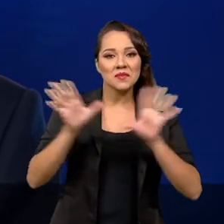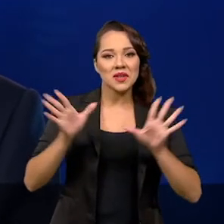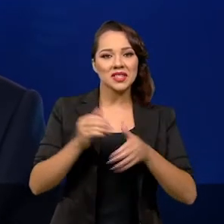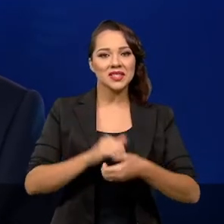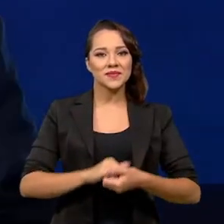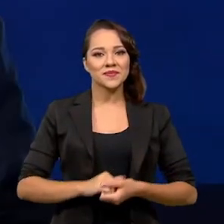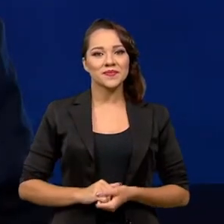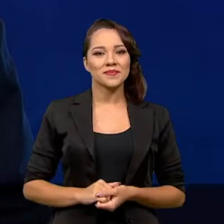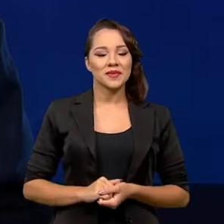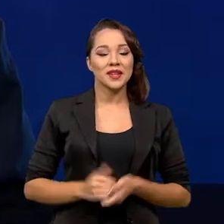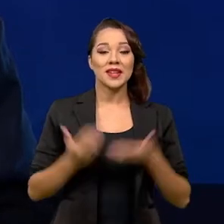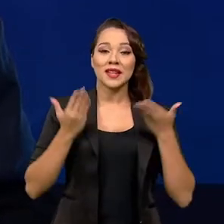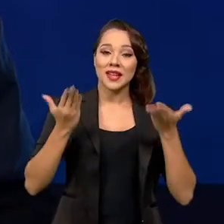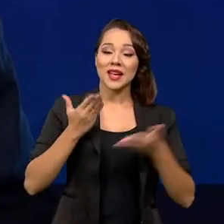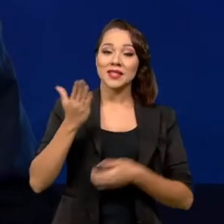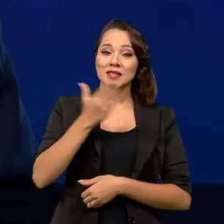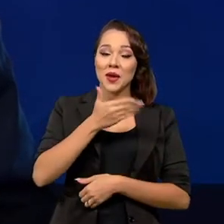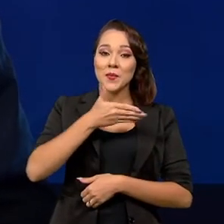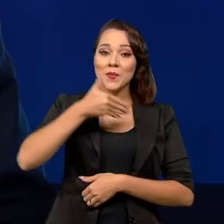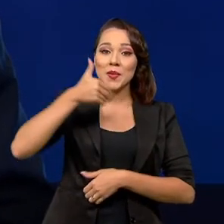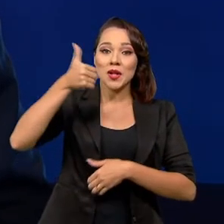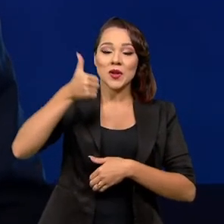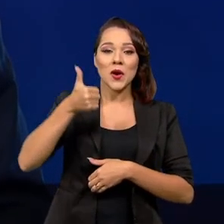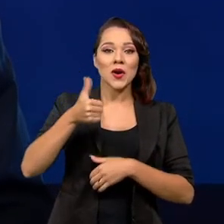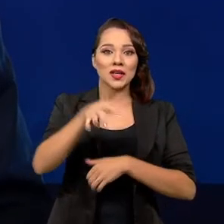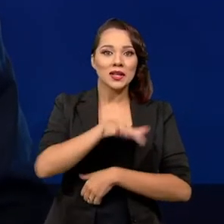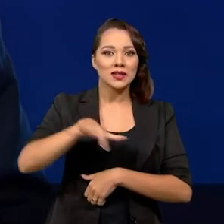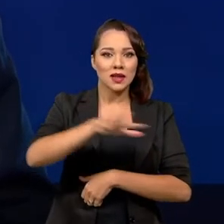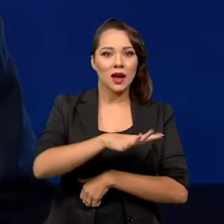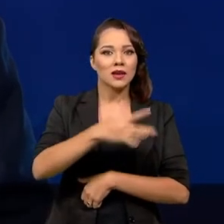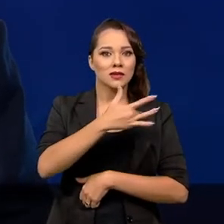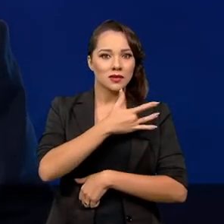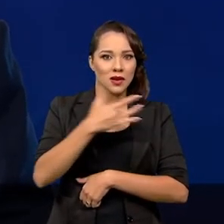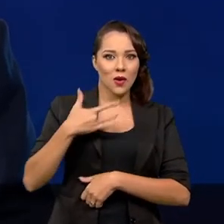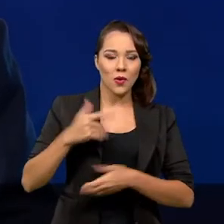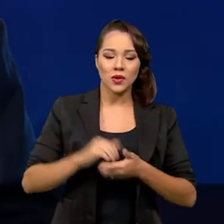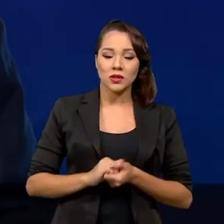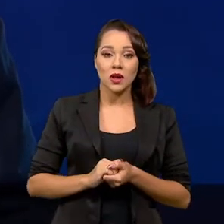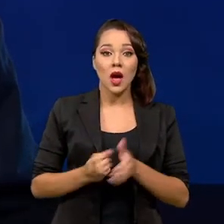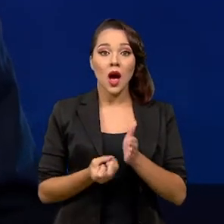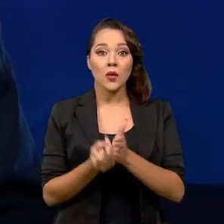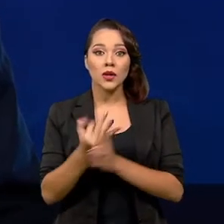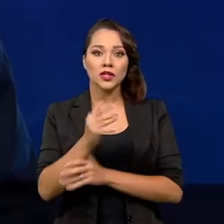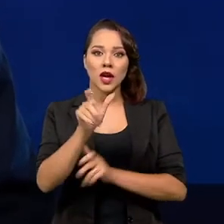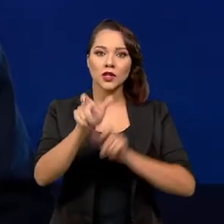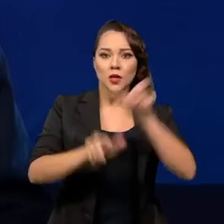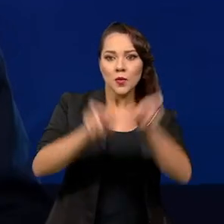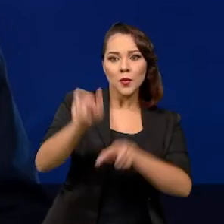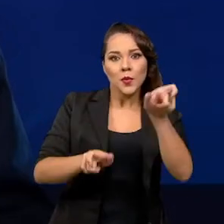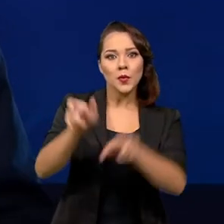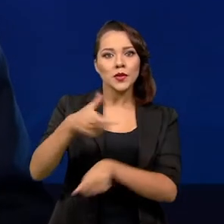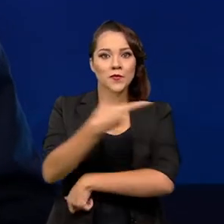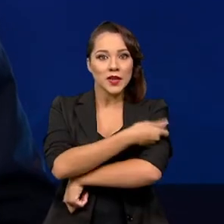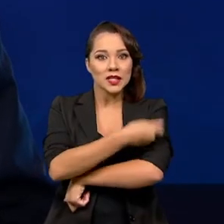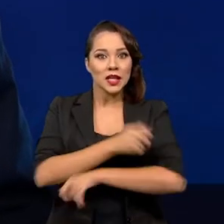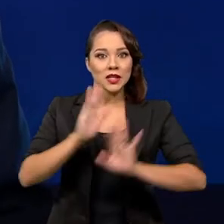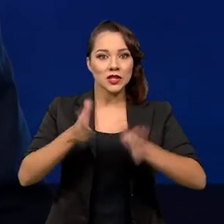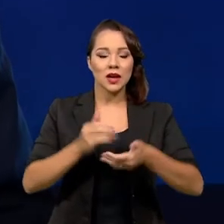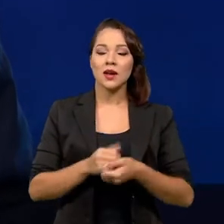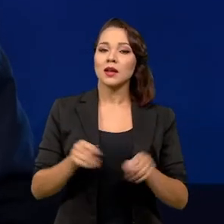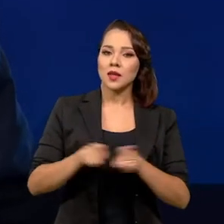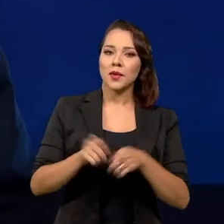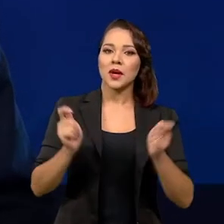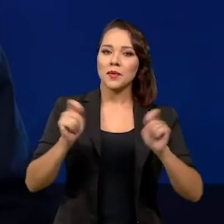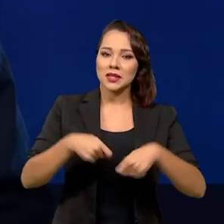política pública. Graças à melhora do cenário epidemiológico, à ampla cobertura vacinal da população e a